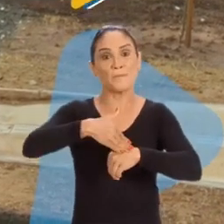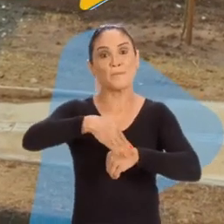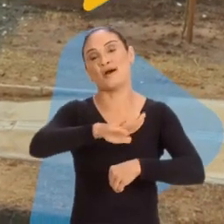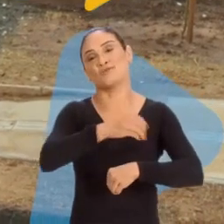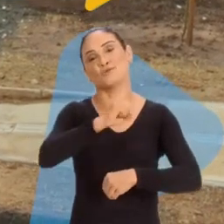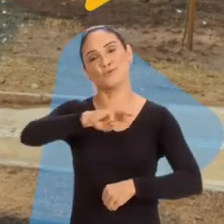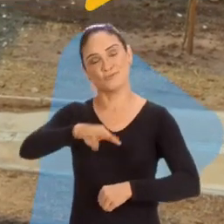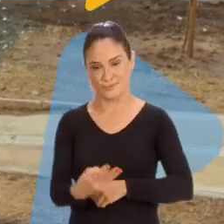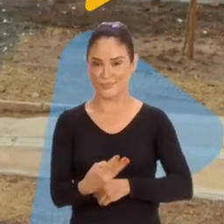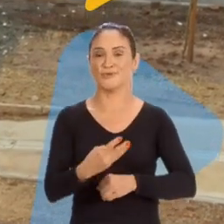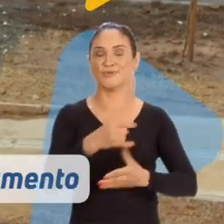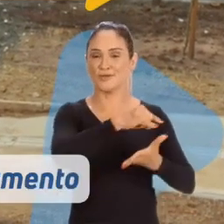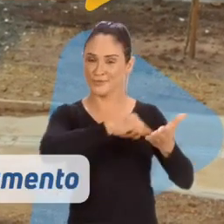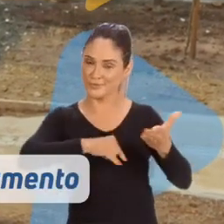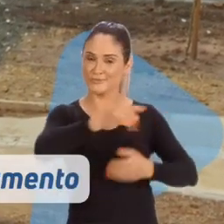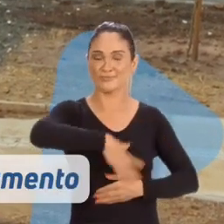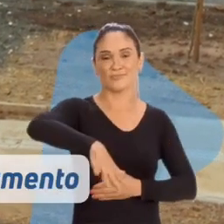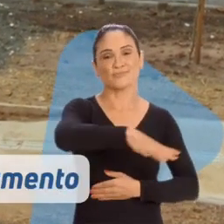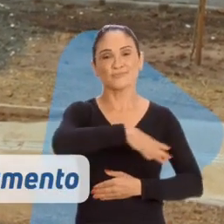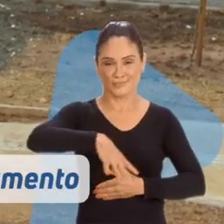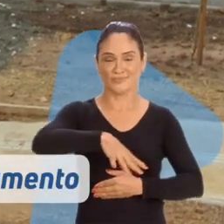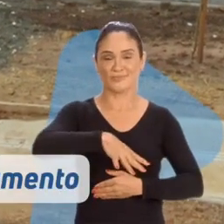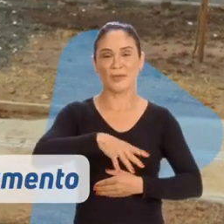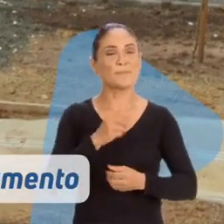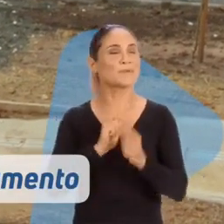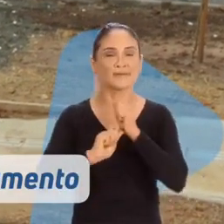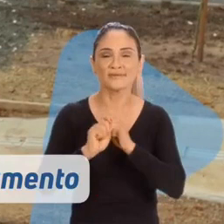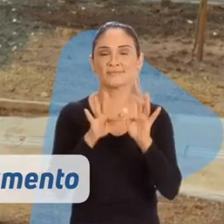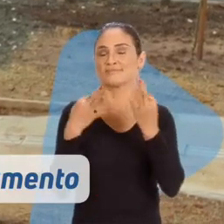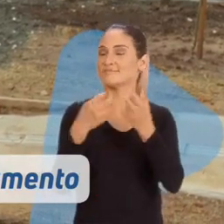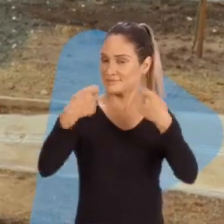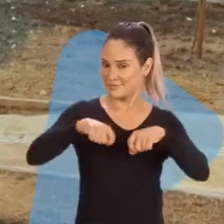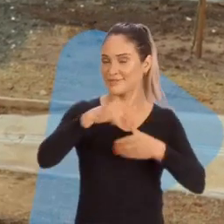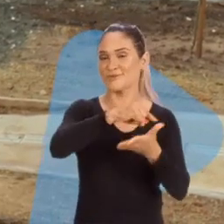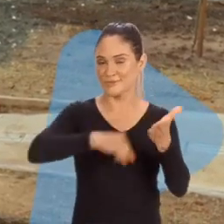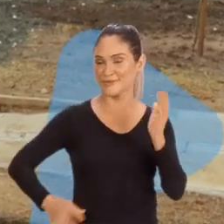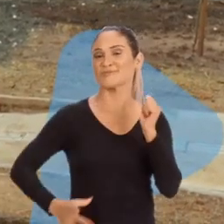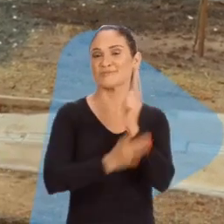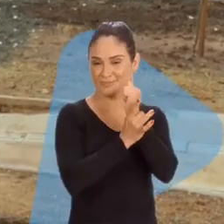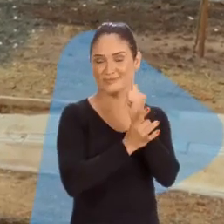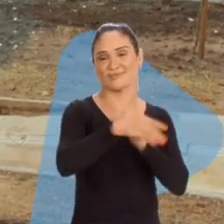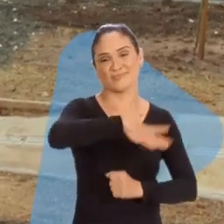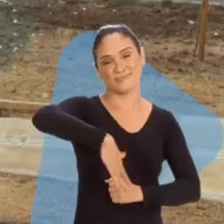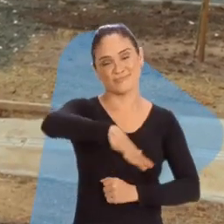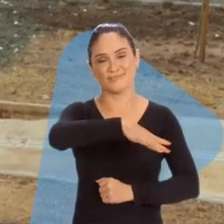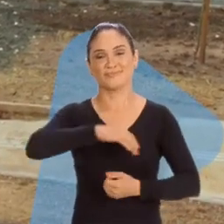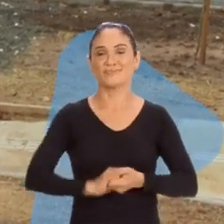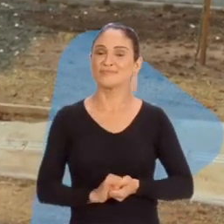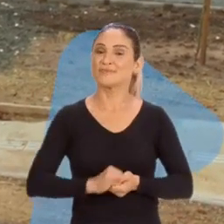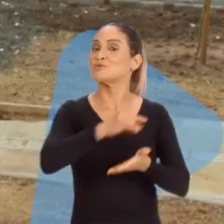títulos de uso e posse da terra. Entregamos para as famílias que precisavam deste documento para ter a garantia do seu terreno.